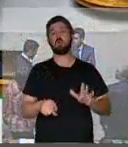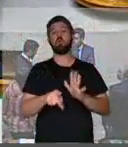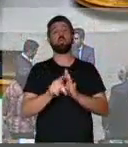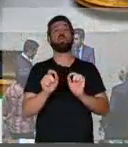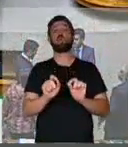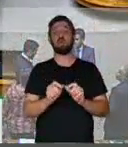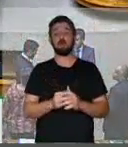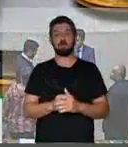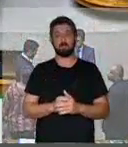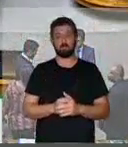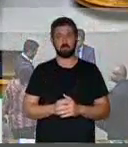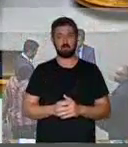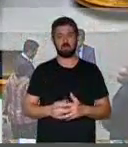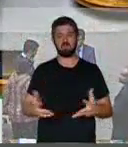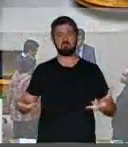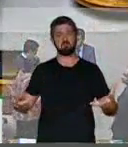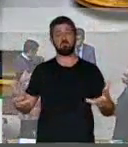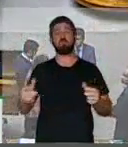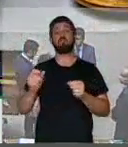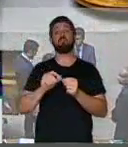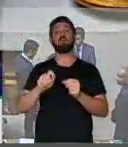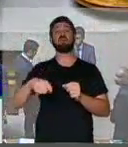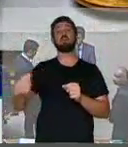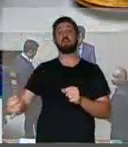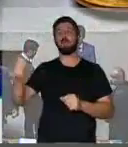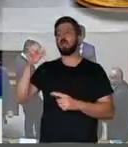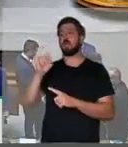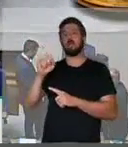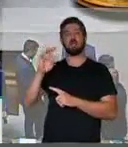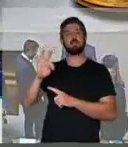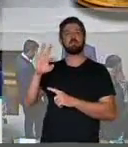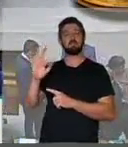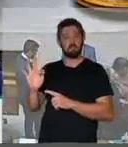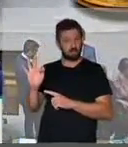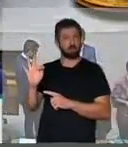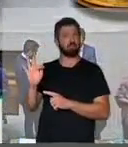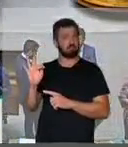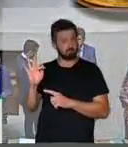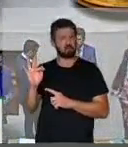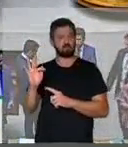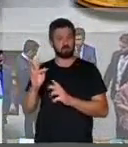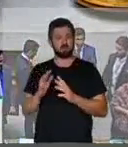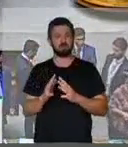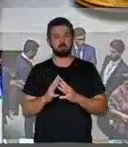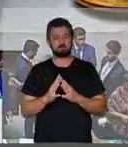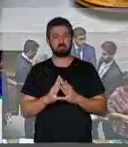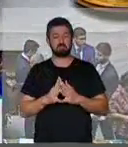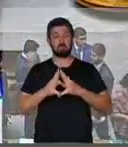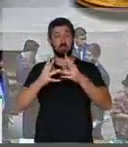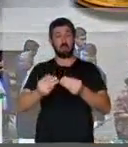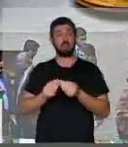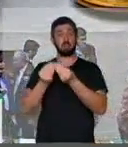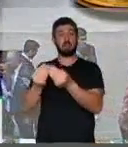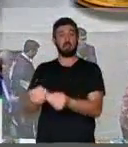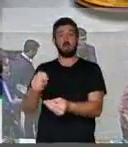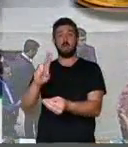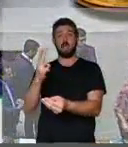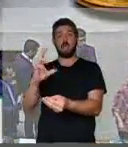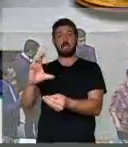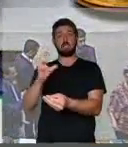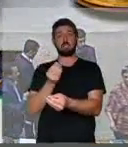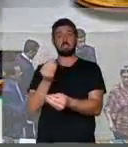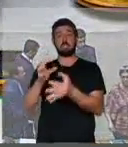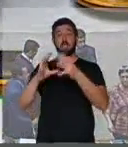prolatada pelo Supremo Tribunal Federal que concedeu habeas